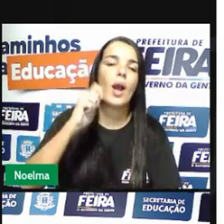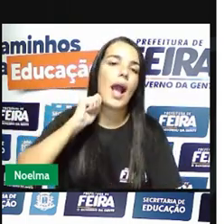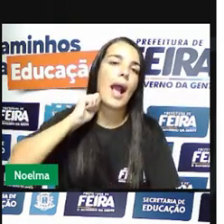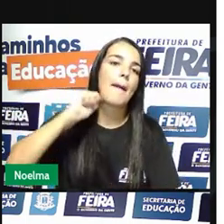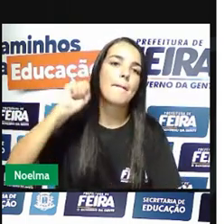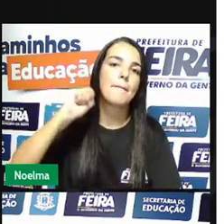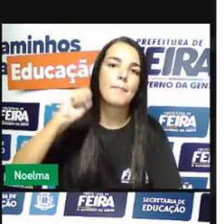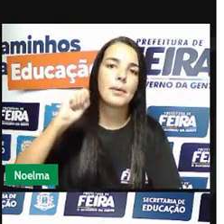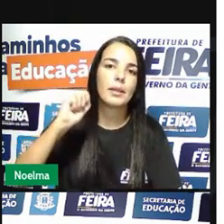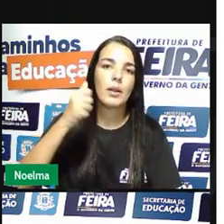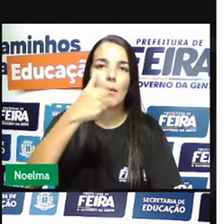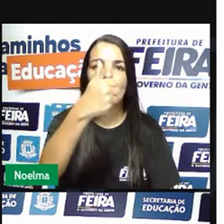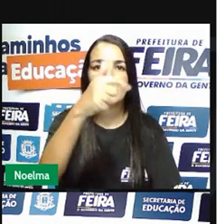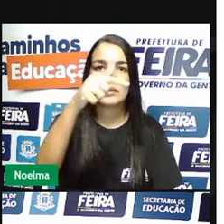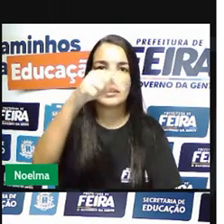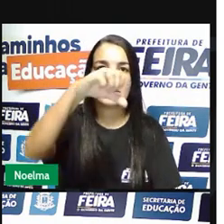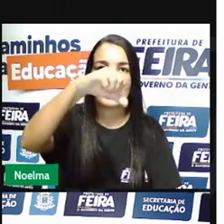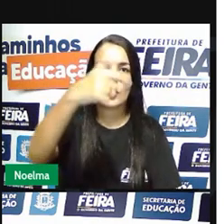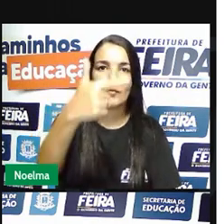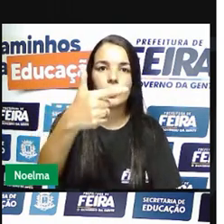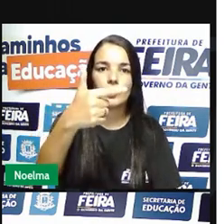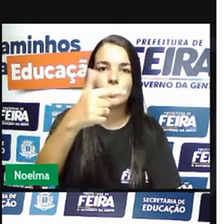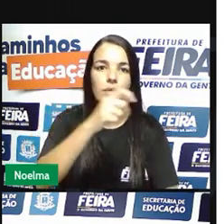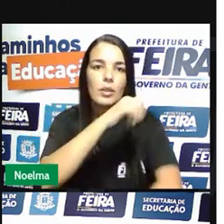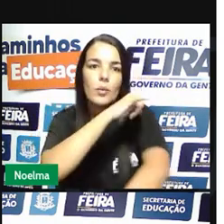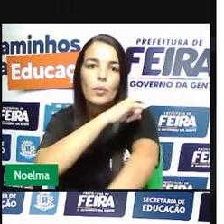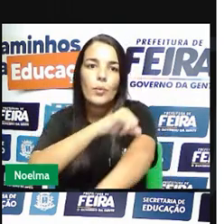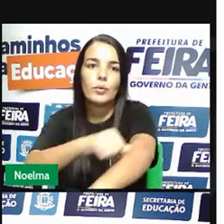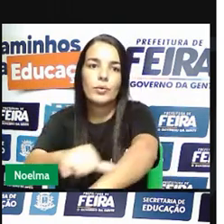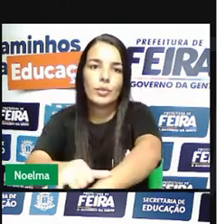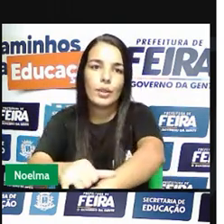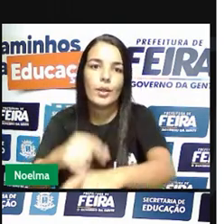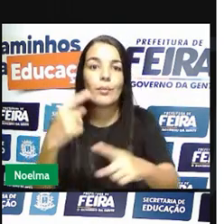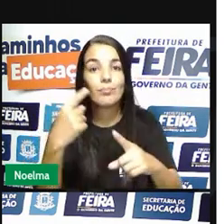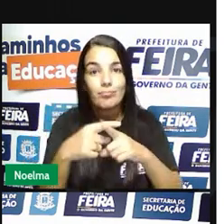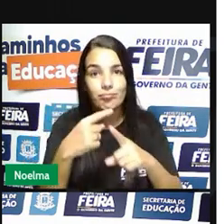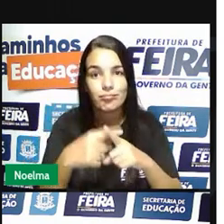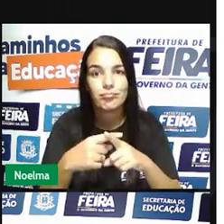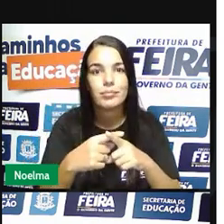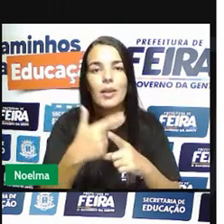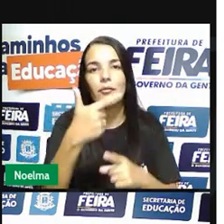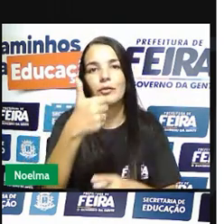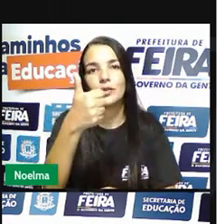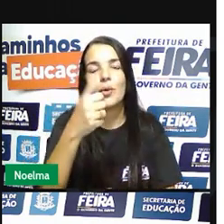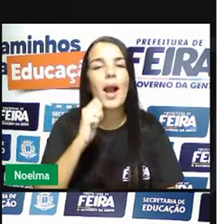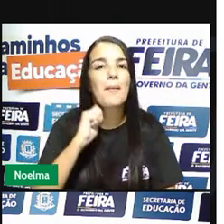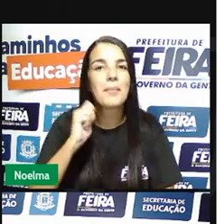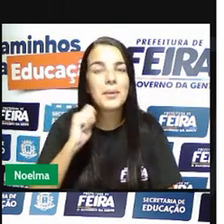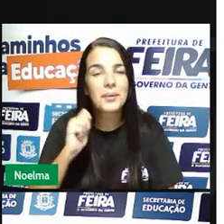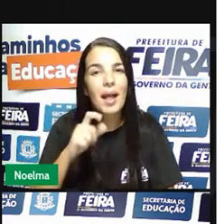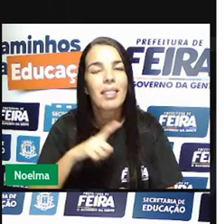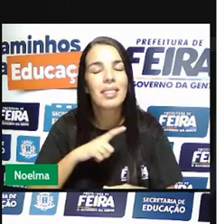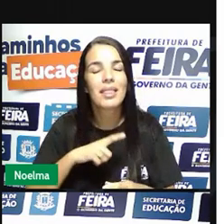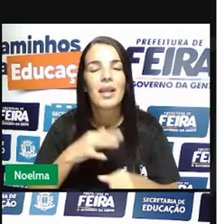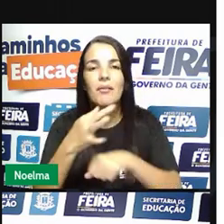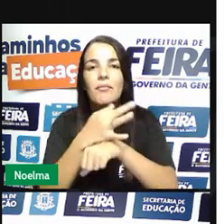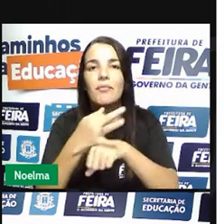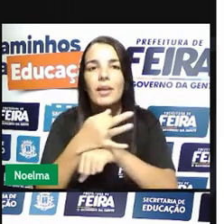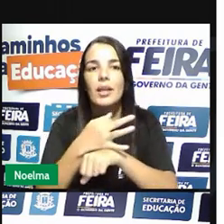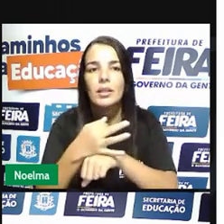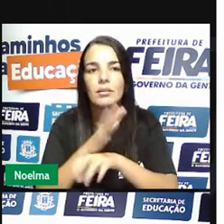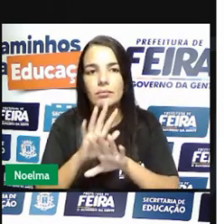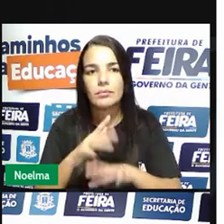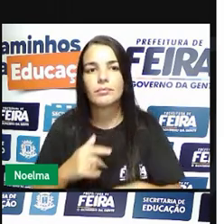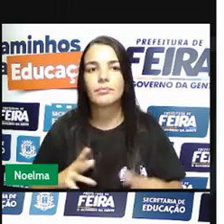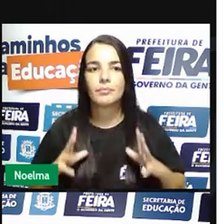1792 no campo de São Domingos do Rio de Janeiro por isso que no dia 21 de abril a gente comemora aí o